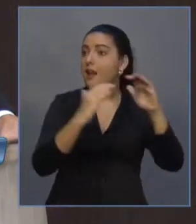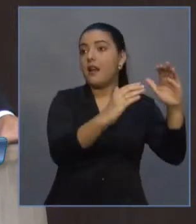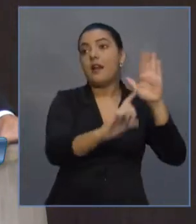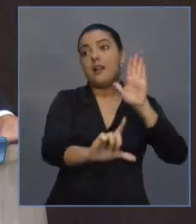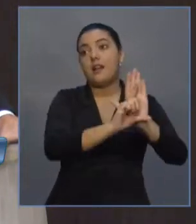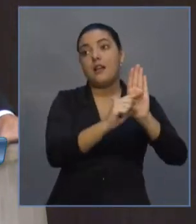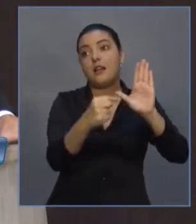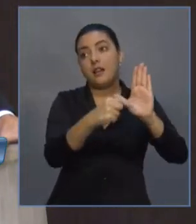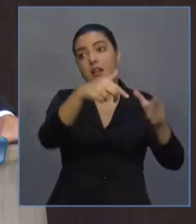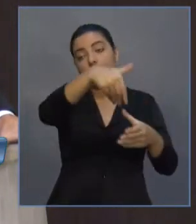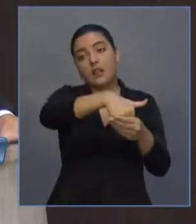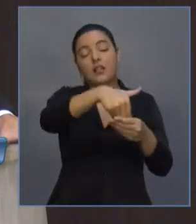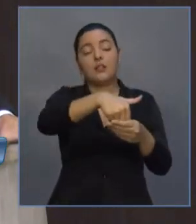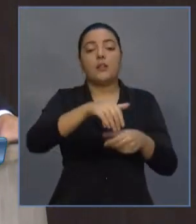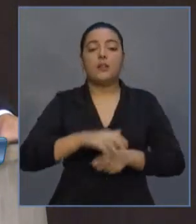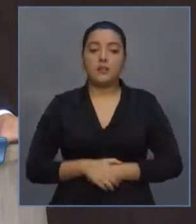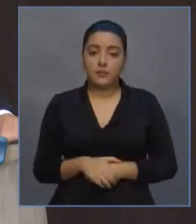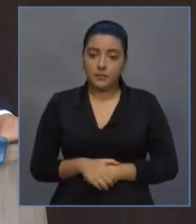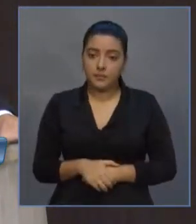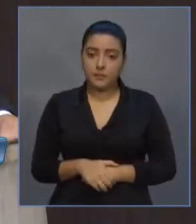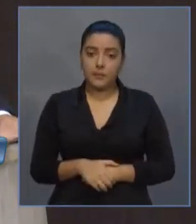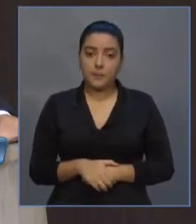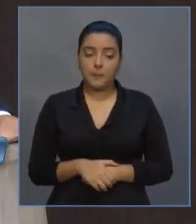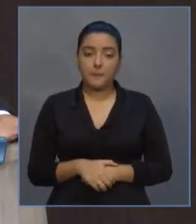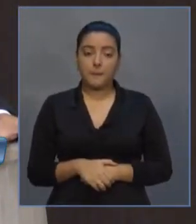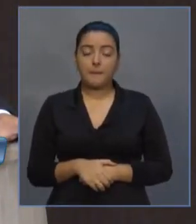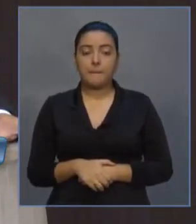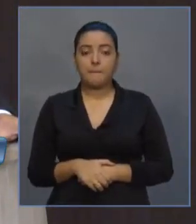eleitoral sobrevenham por parte da maioria...